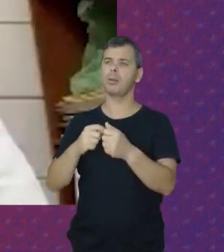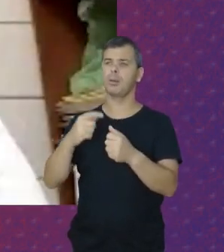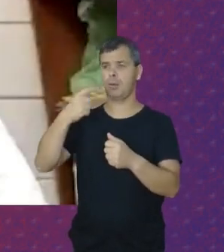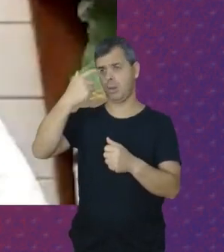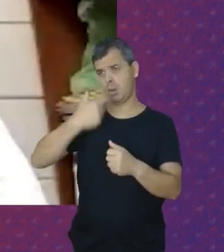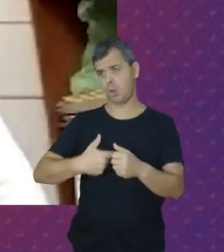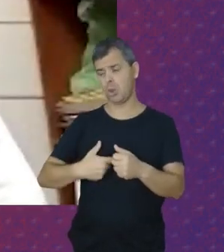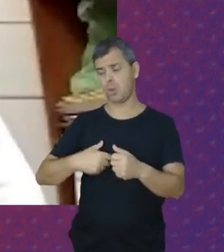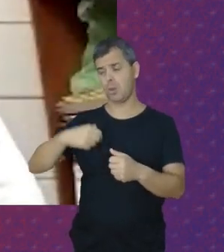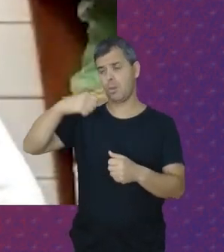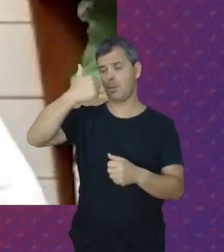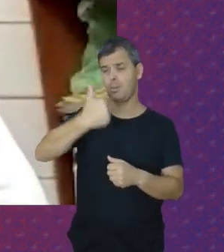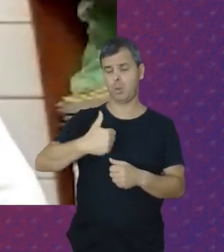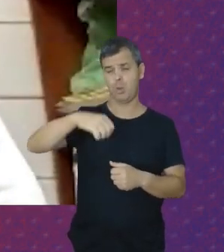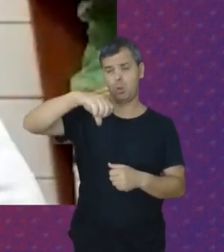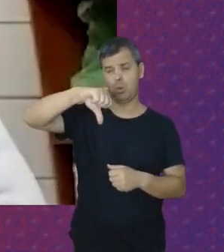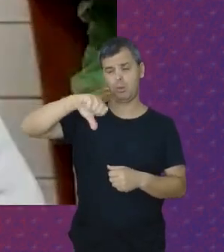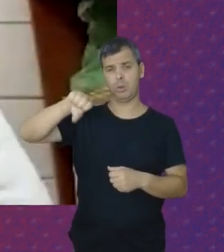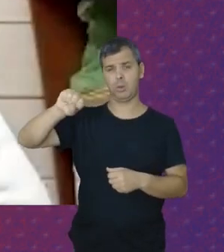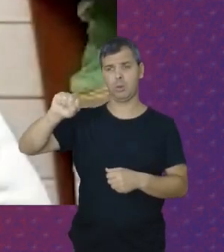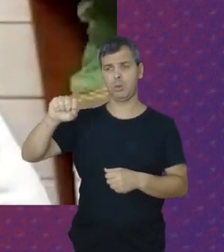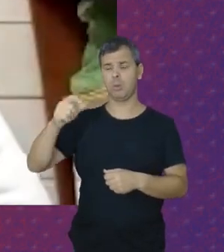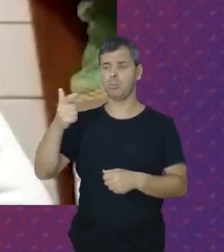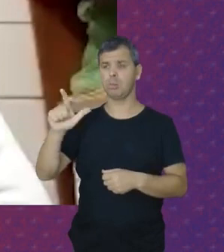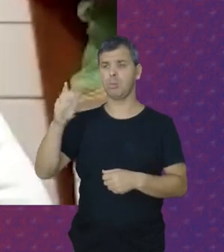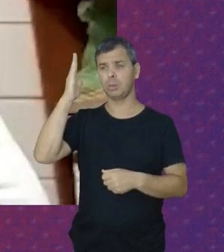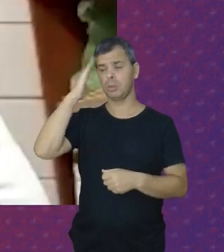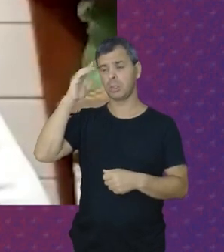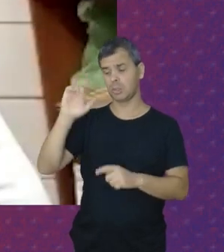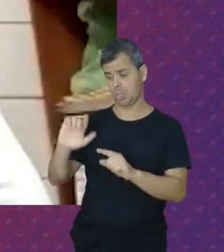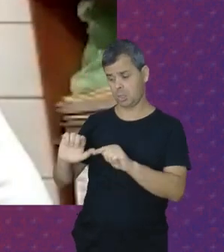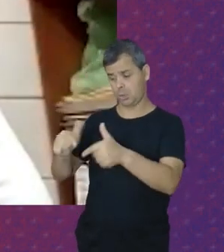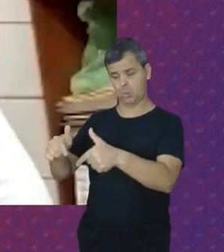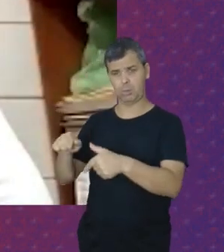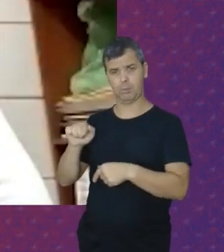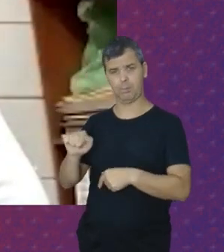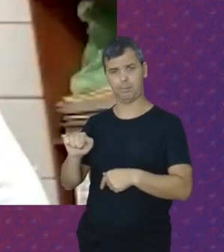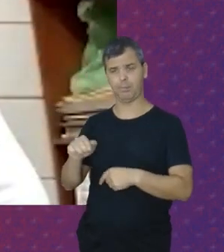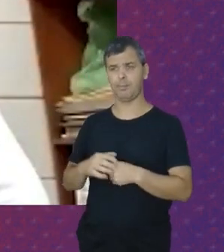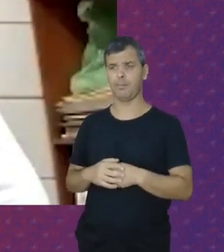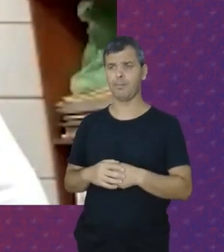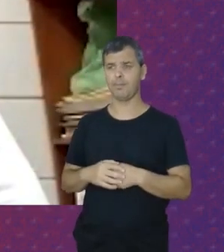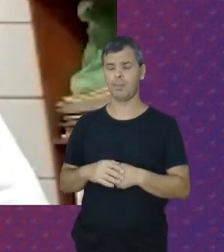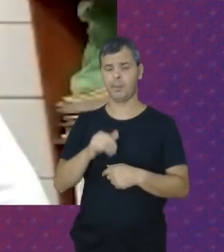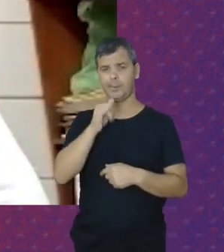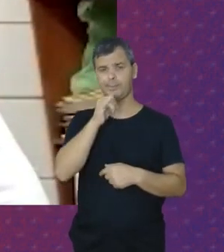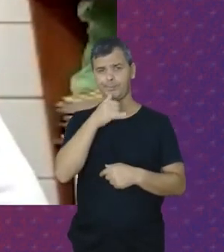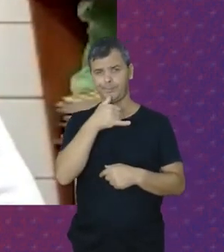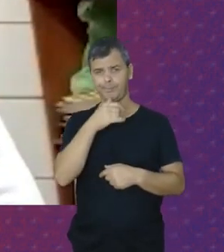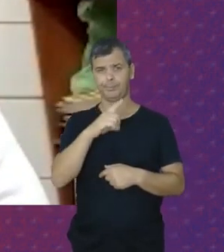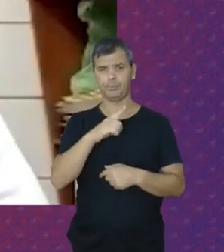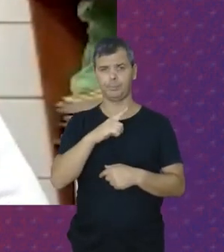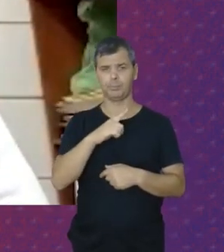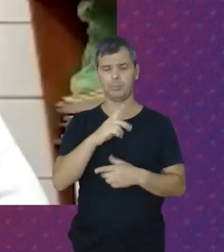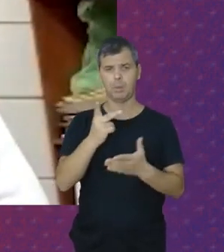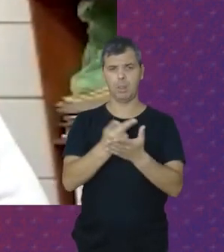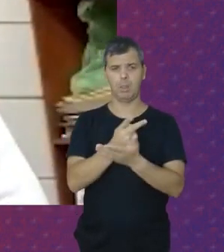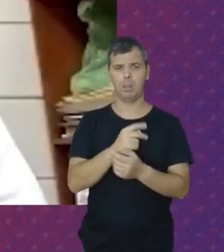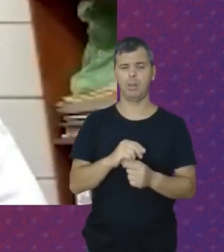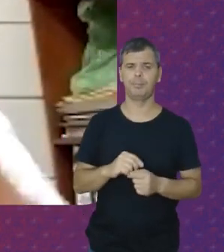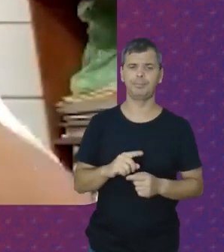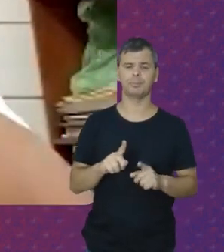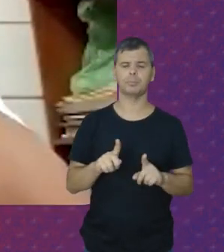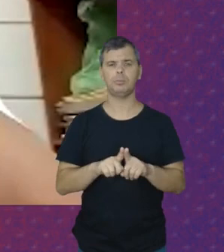1988 Eu não sabia Da existência Dessa luta Infelizmente Acontece muito